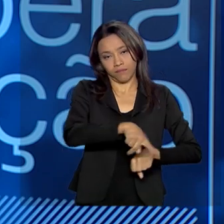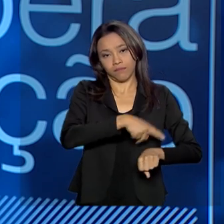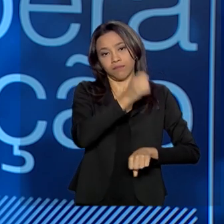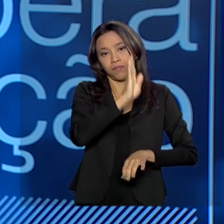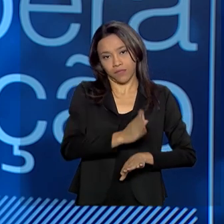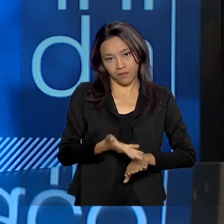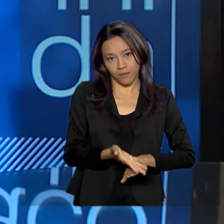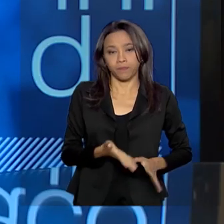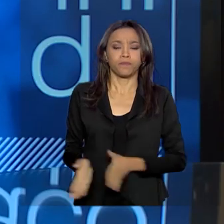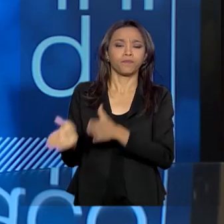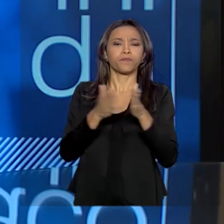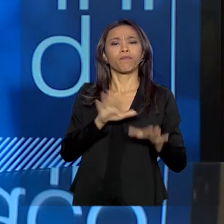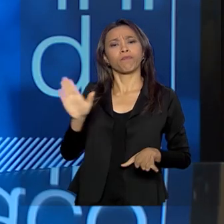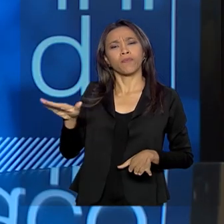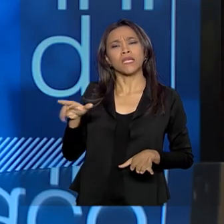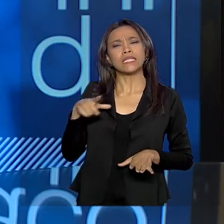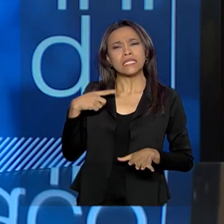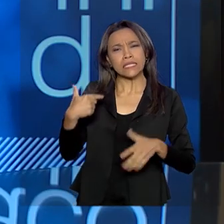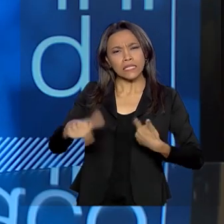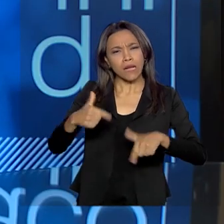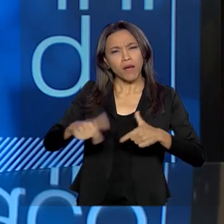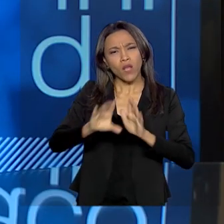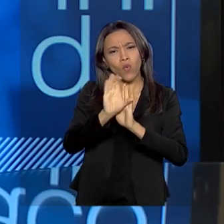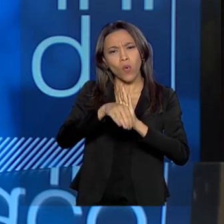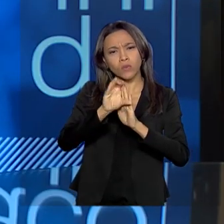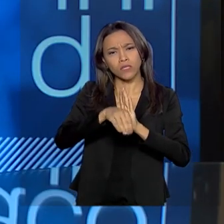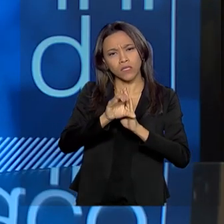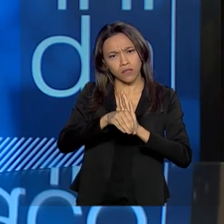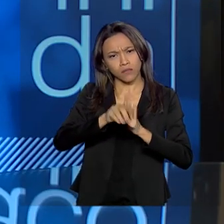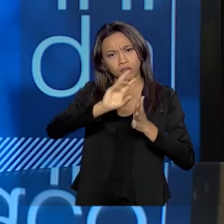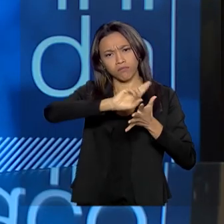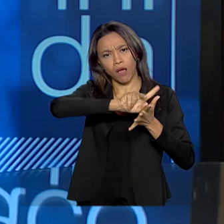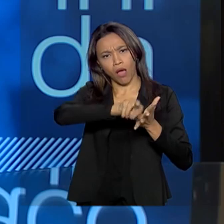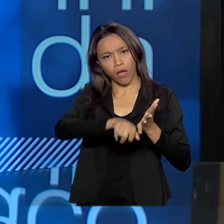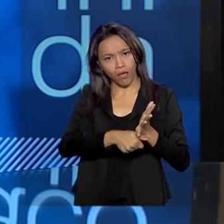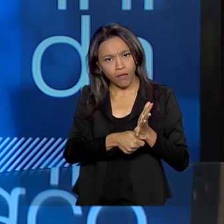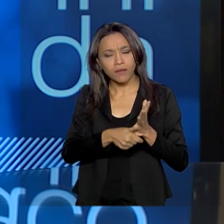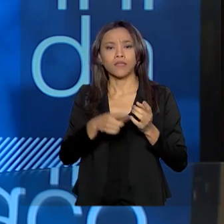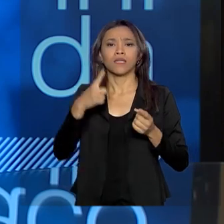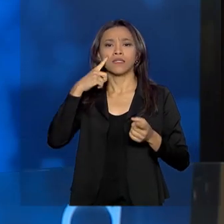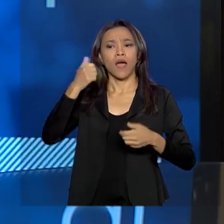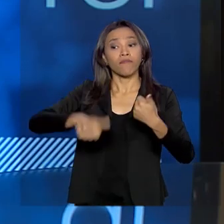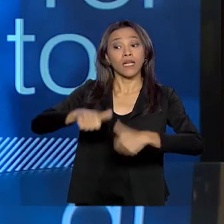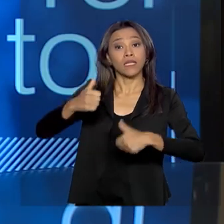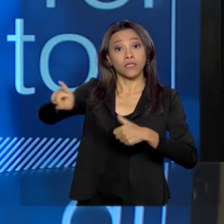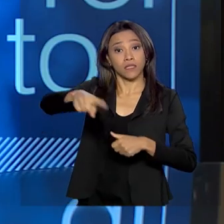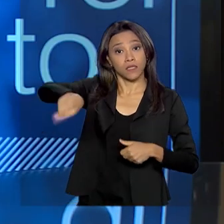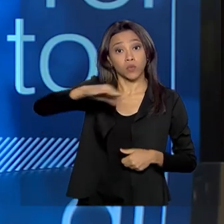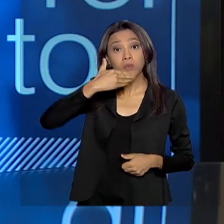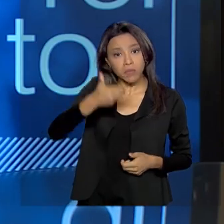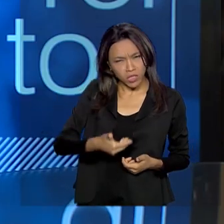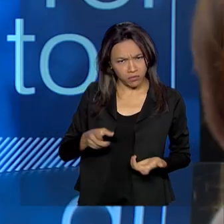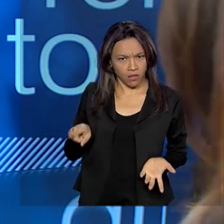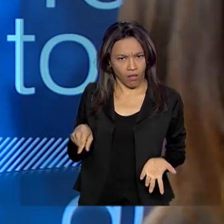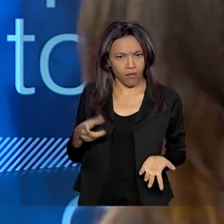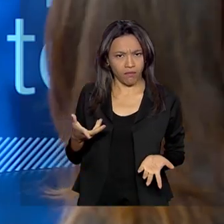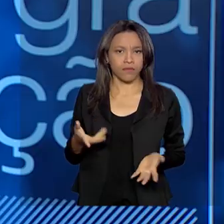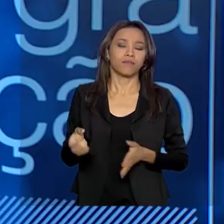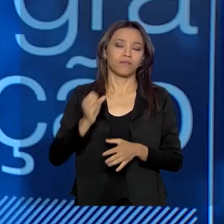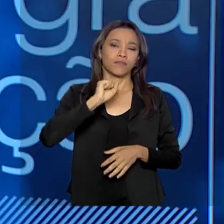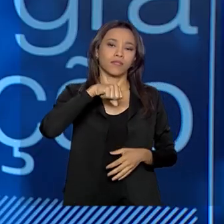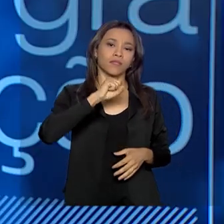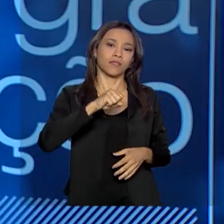O CONARE trabalha com vários conceitos na análise desses pedidos, não é isso, secretária? Sim,